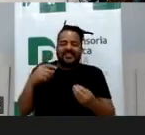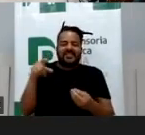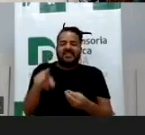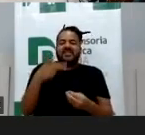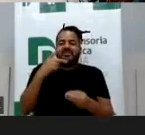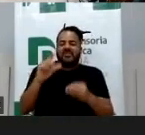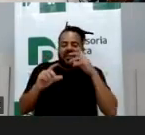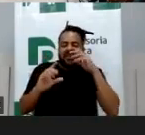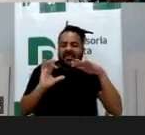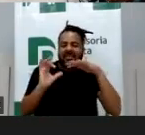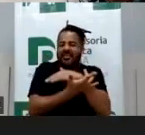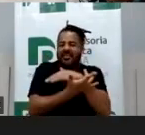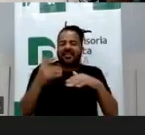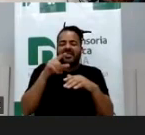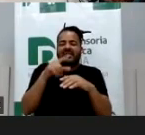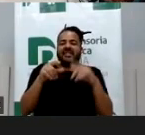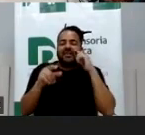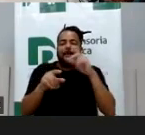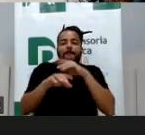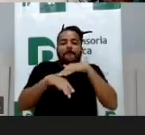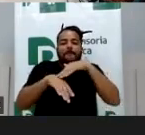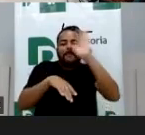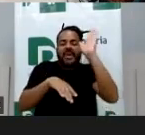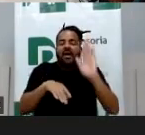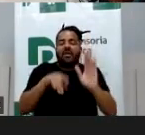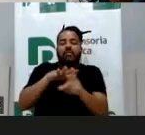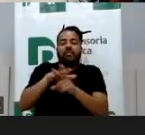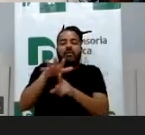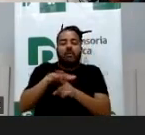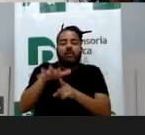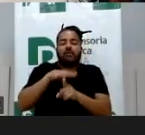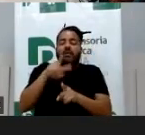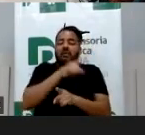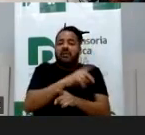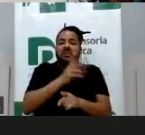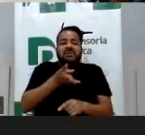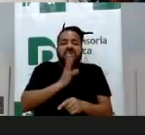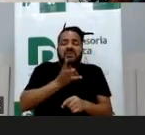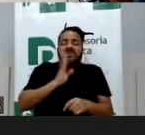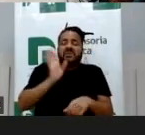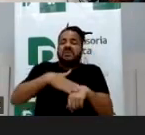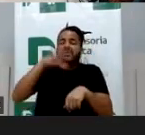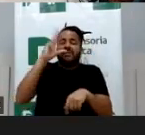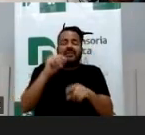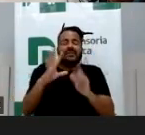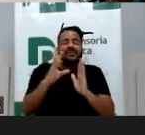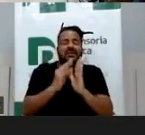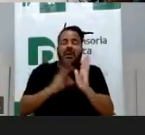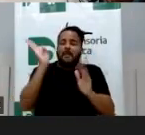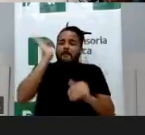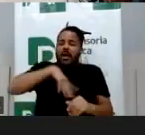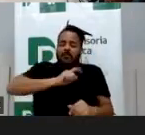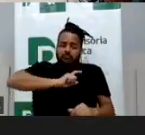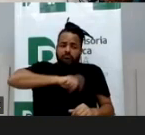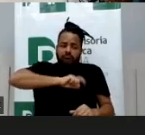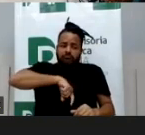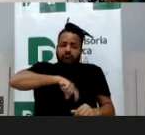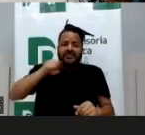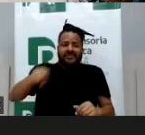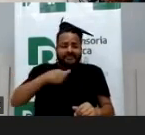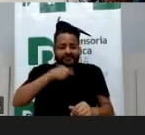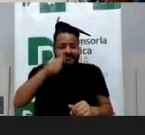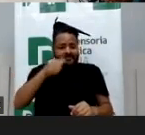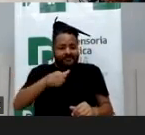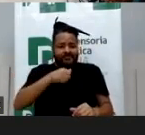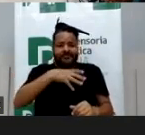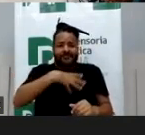produtos, etc. Então, esse ficou um caso bem conhecido, né, de oversharing, extremamente maléfico mesmo, né, em que a